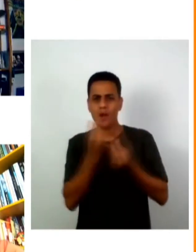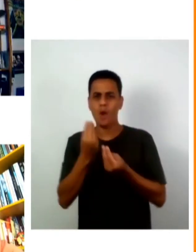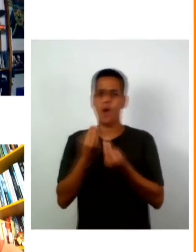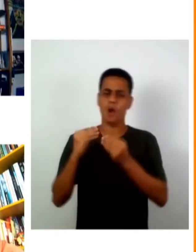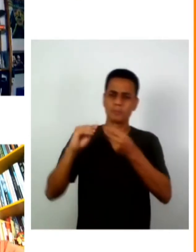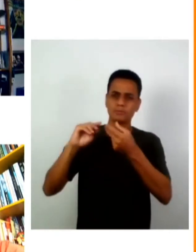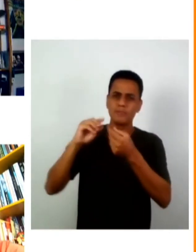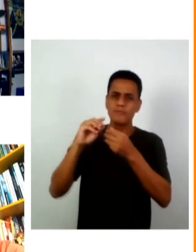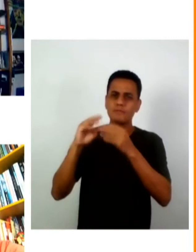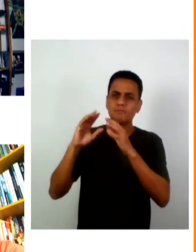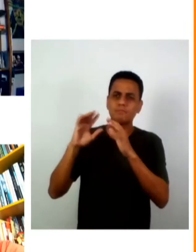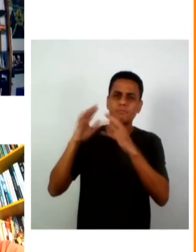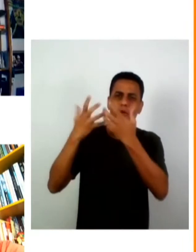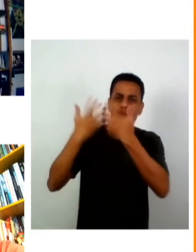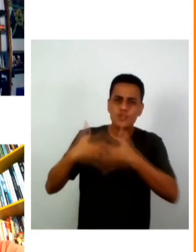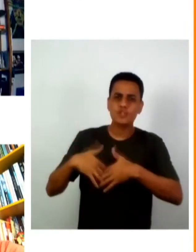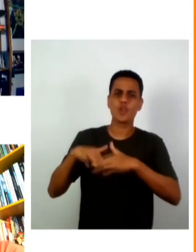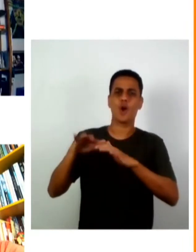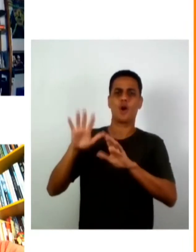e também